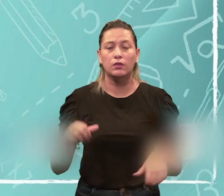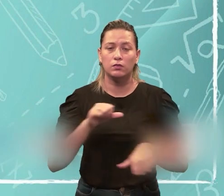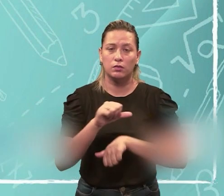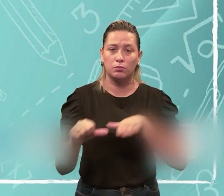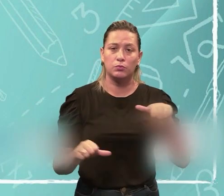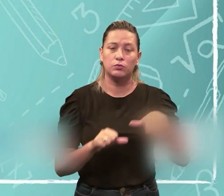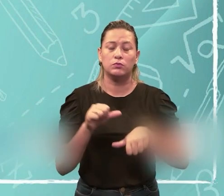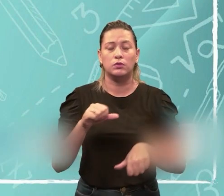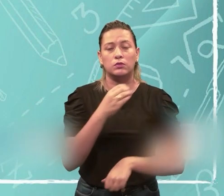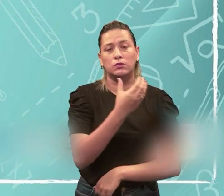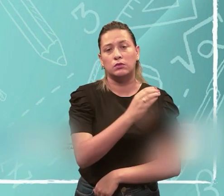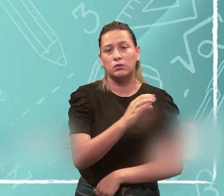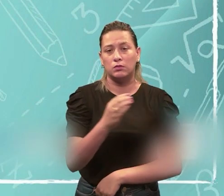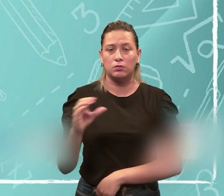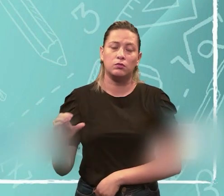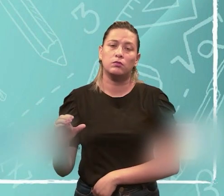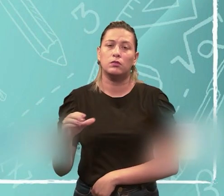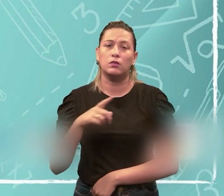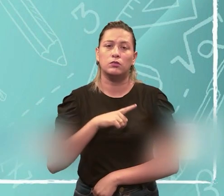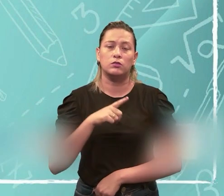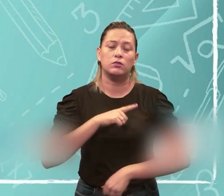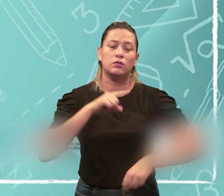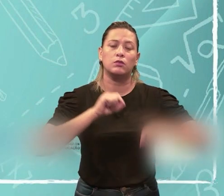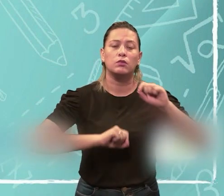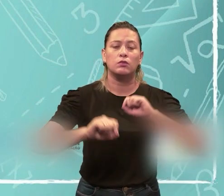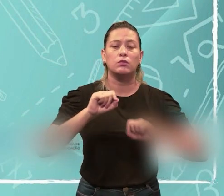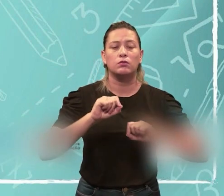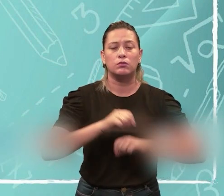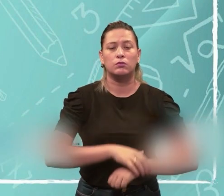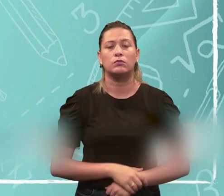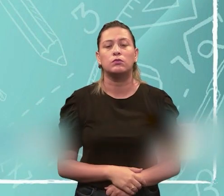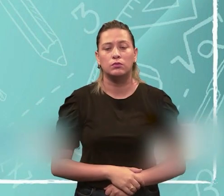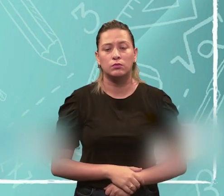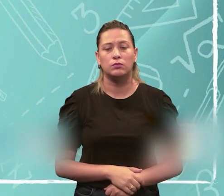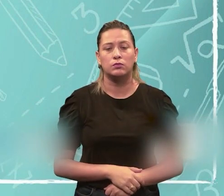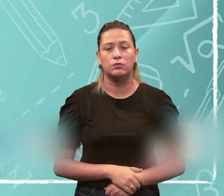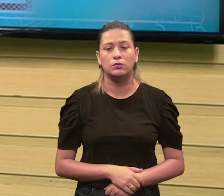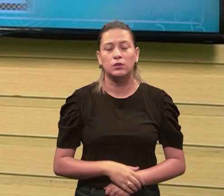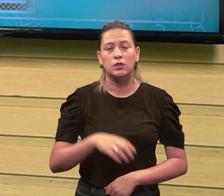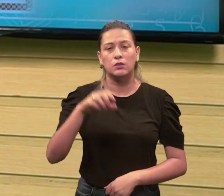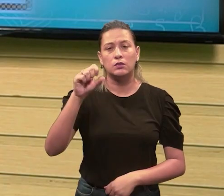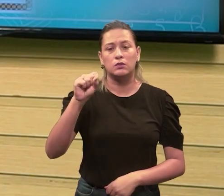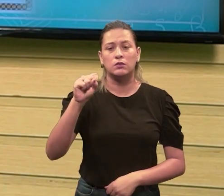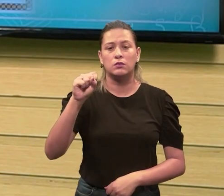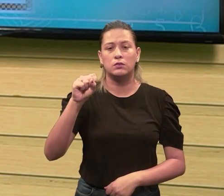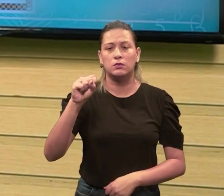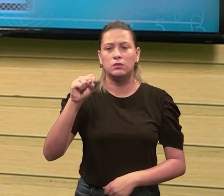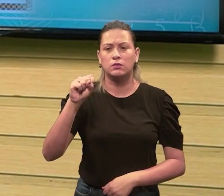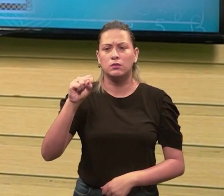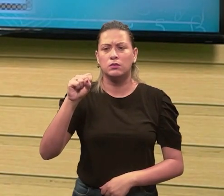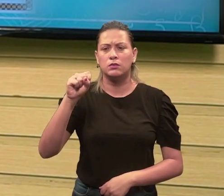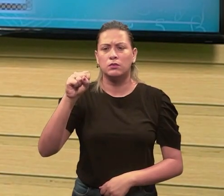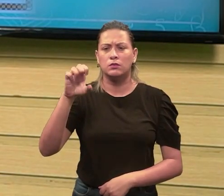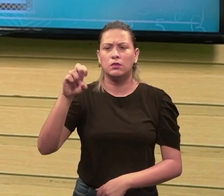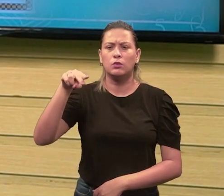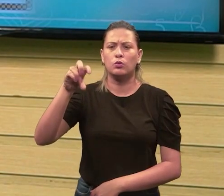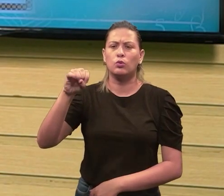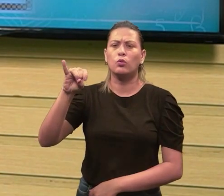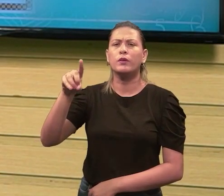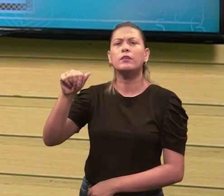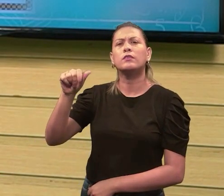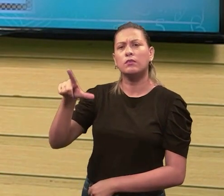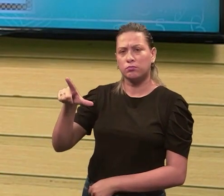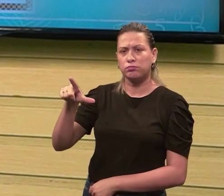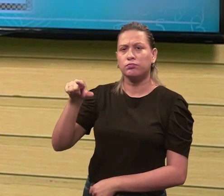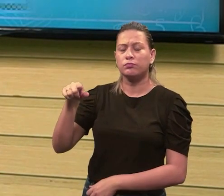corrente gera um sinal, né, característico chamado de sinal senoidal, tá? Então, essa é uma outra característica específica